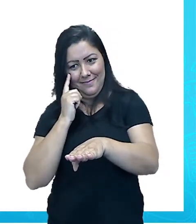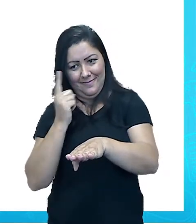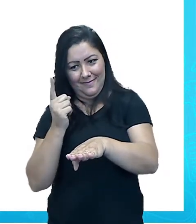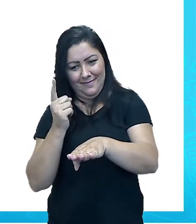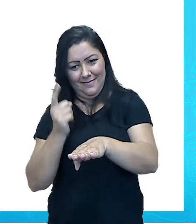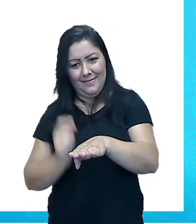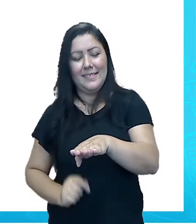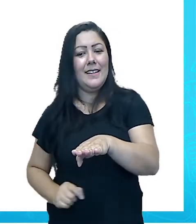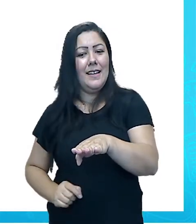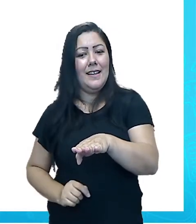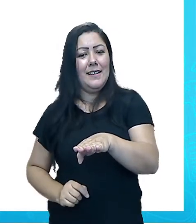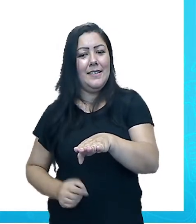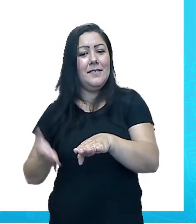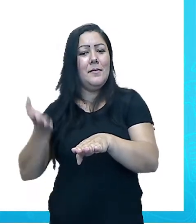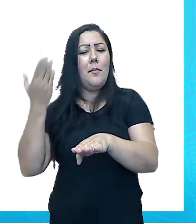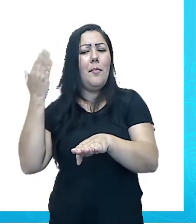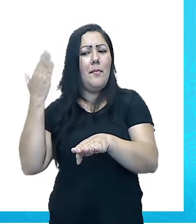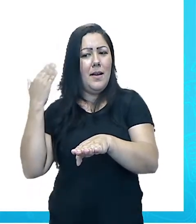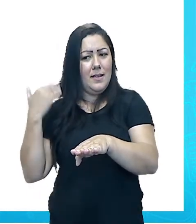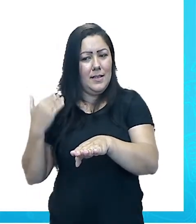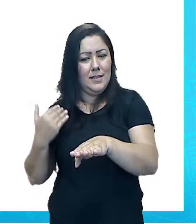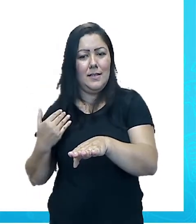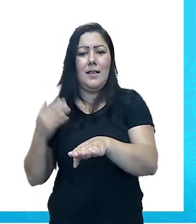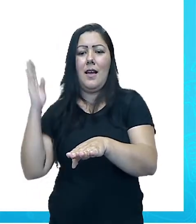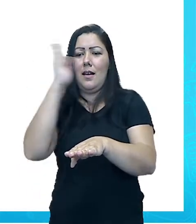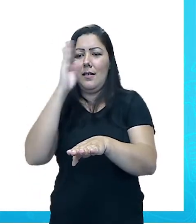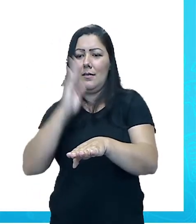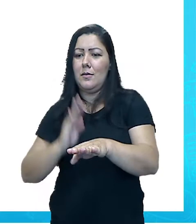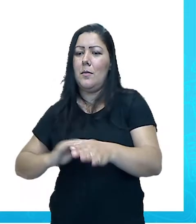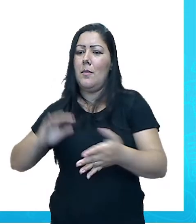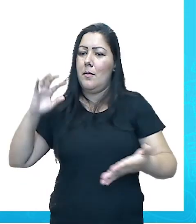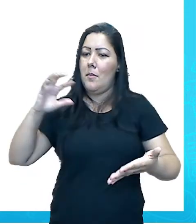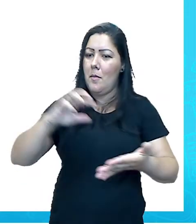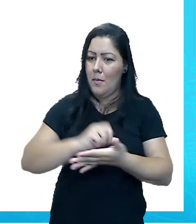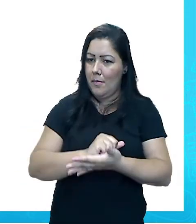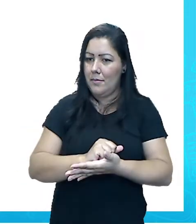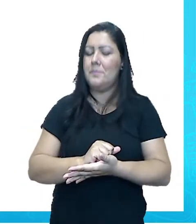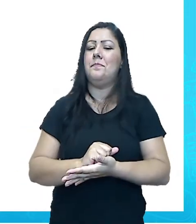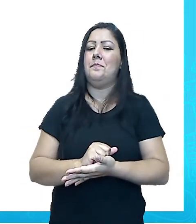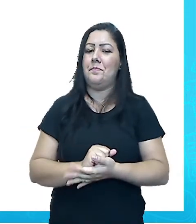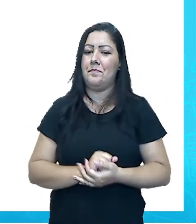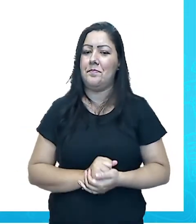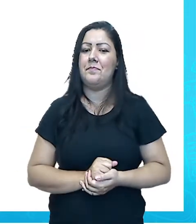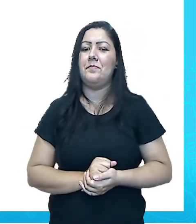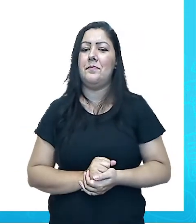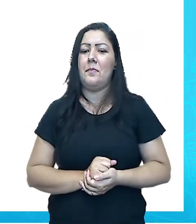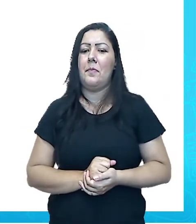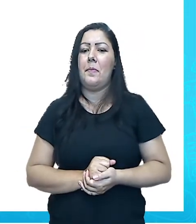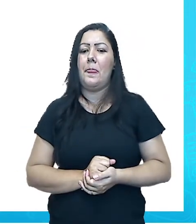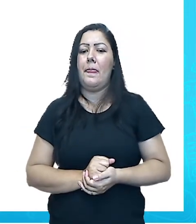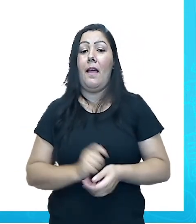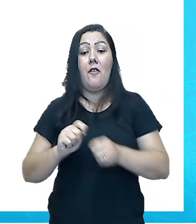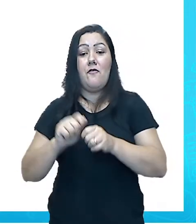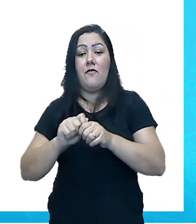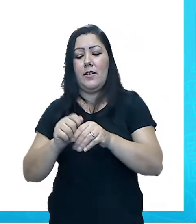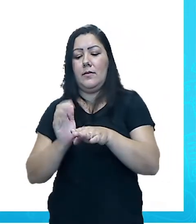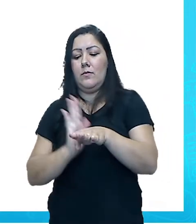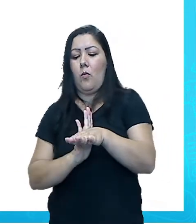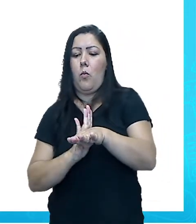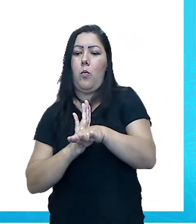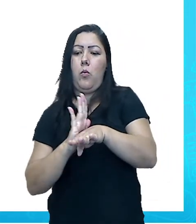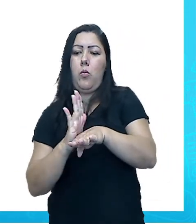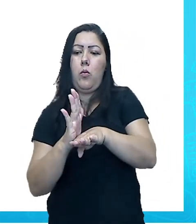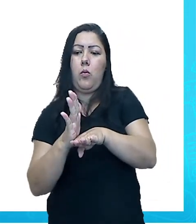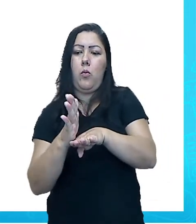Na época ainda do Brasil Colônia, eles construíram, fizeram essa barragem na Nascente e